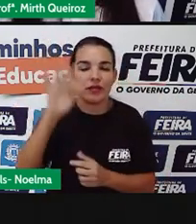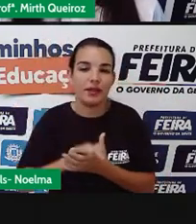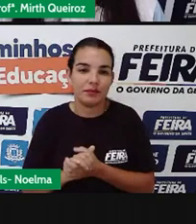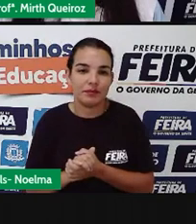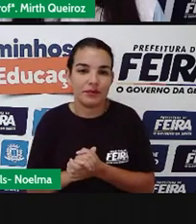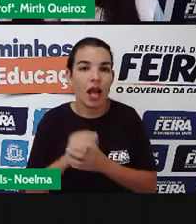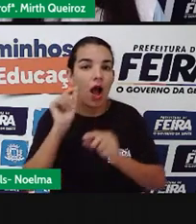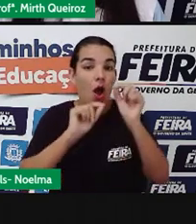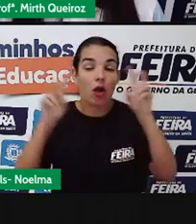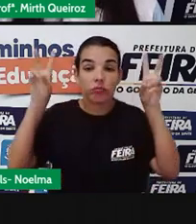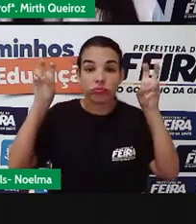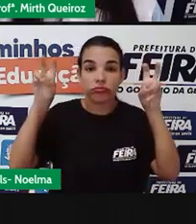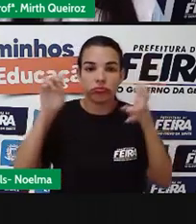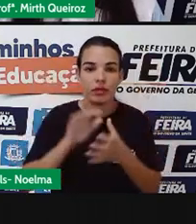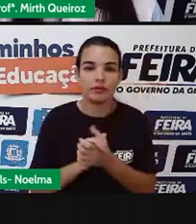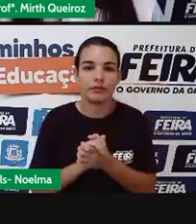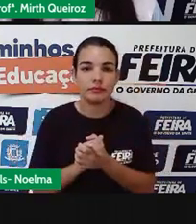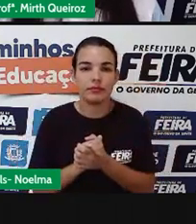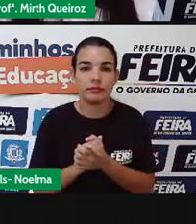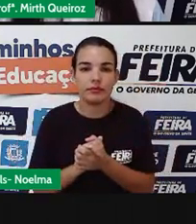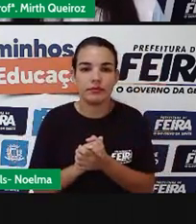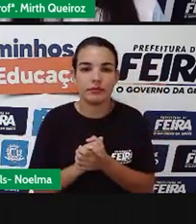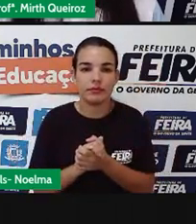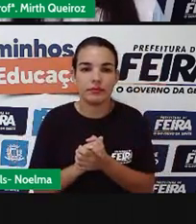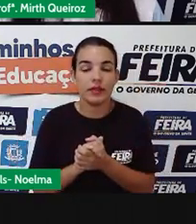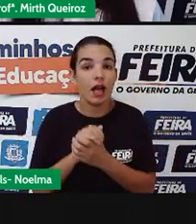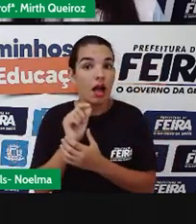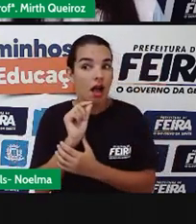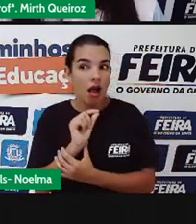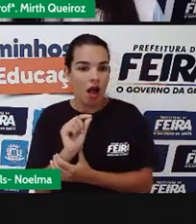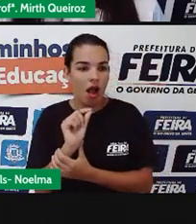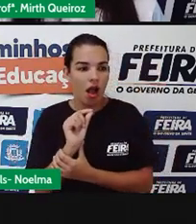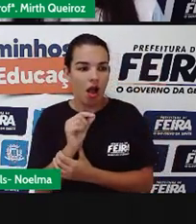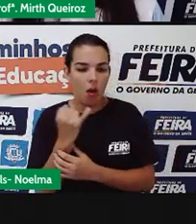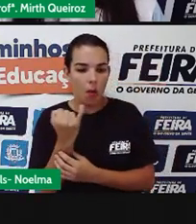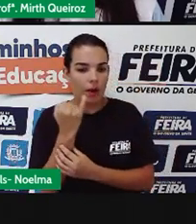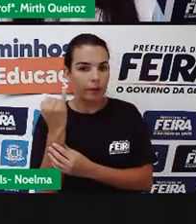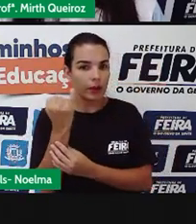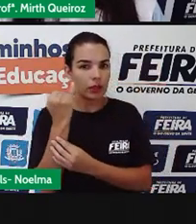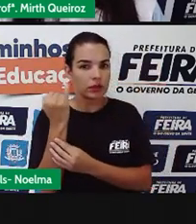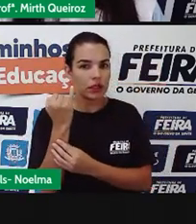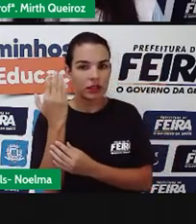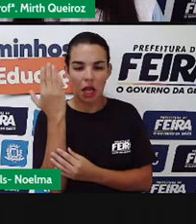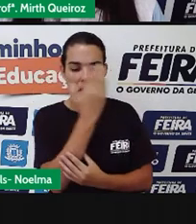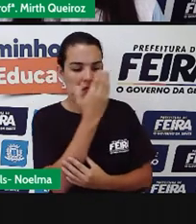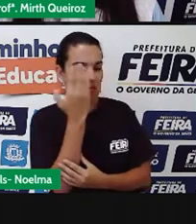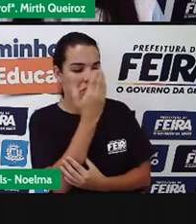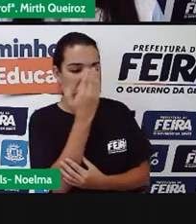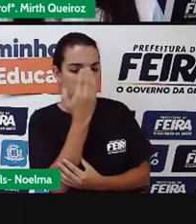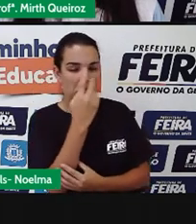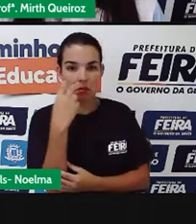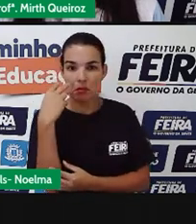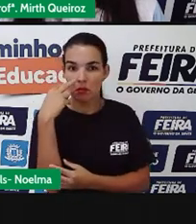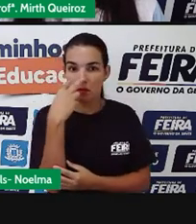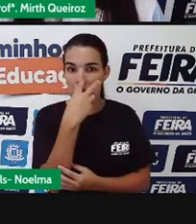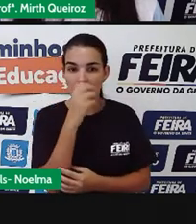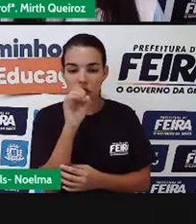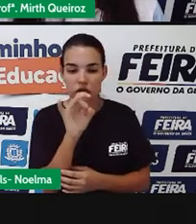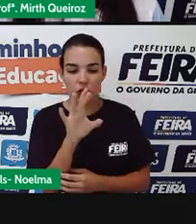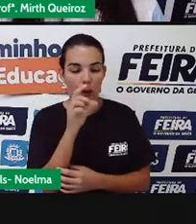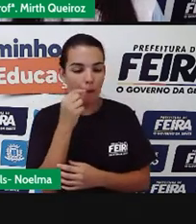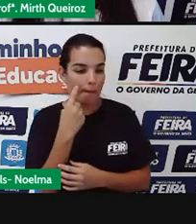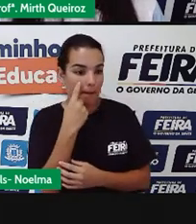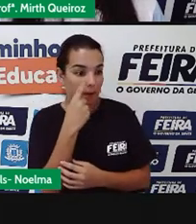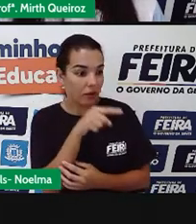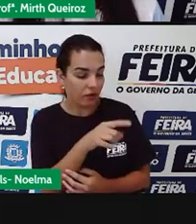dessas frases foi O essencial é invisível aos olhos e só pode ser visto